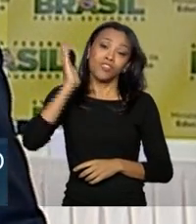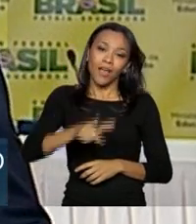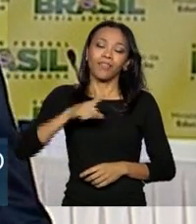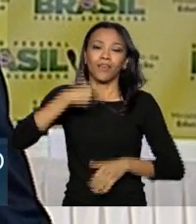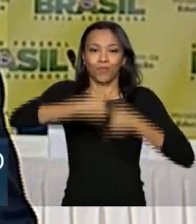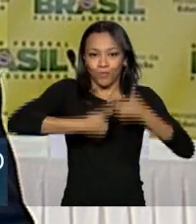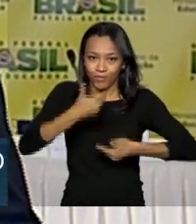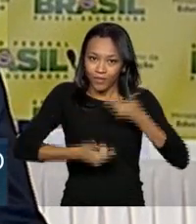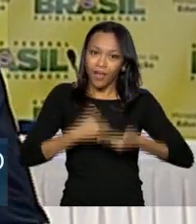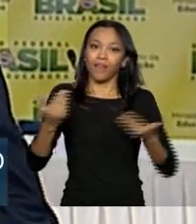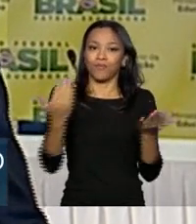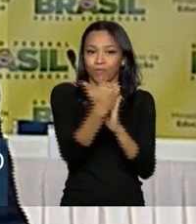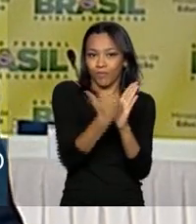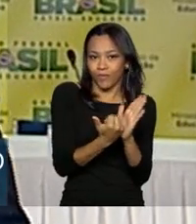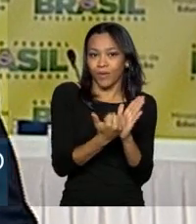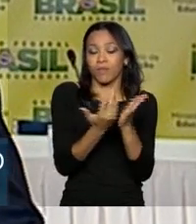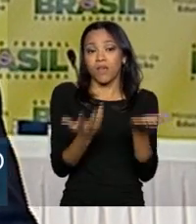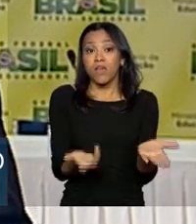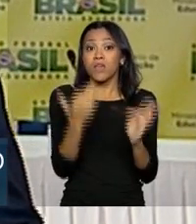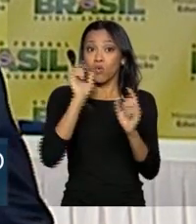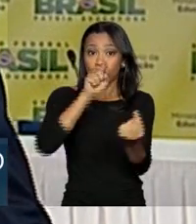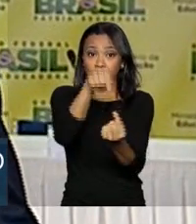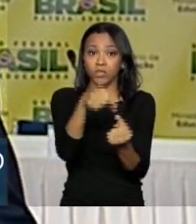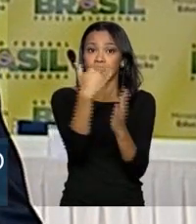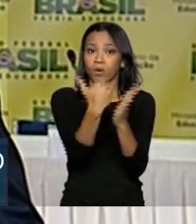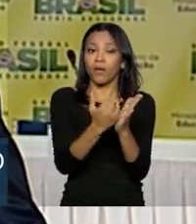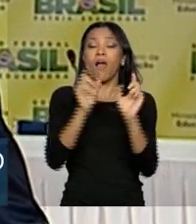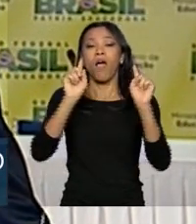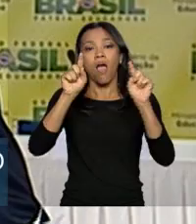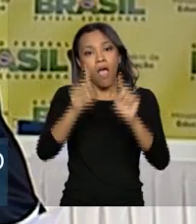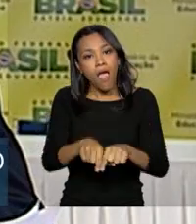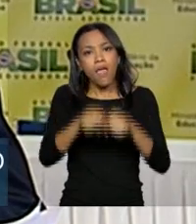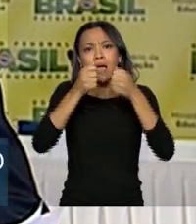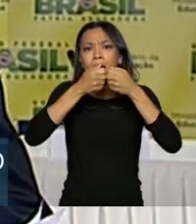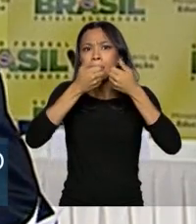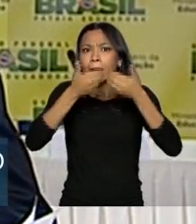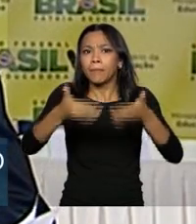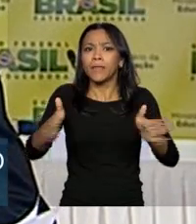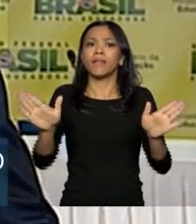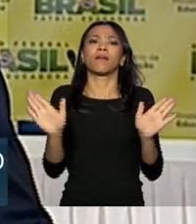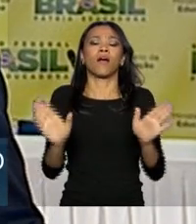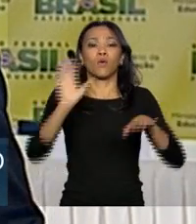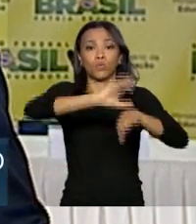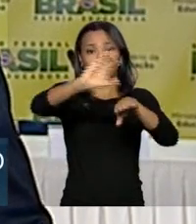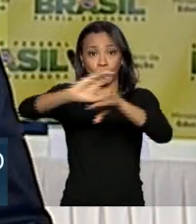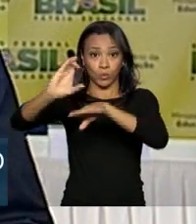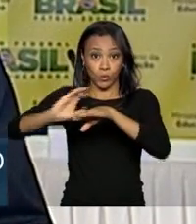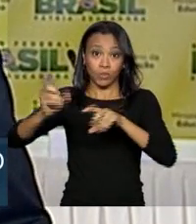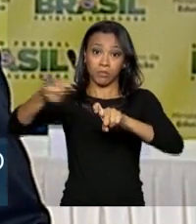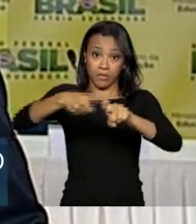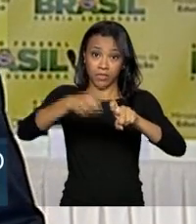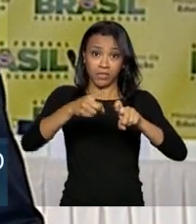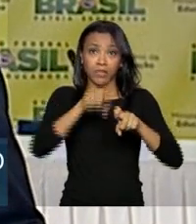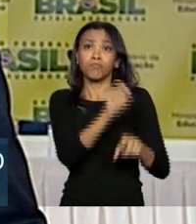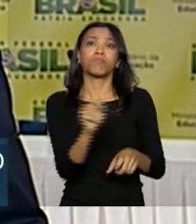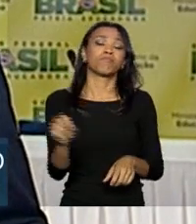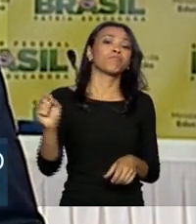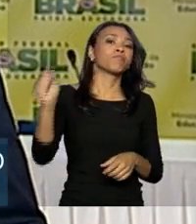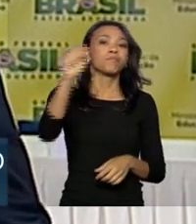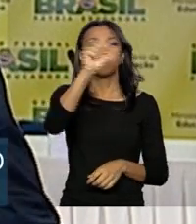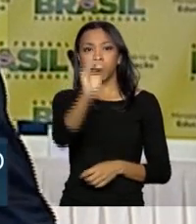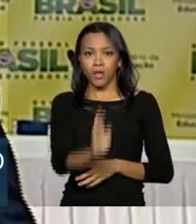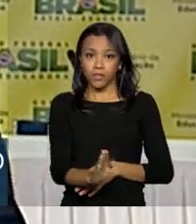pelo Mais Médicos. E uma das vertentes do programa é exatamente a ampliação dos cursos de medicina em todo o país.